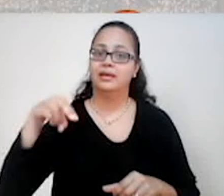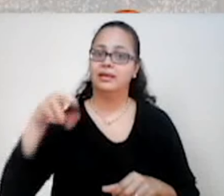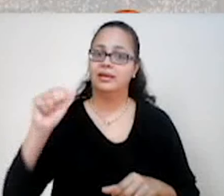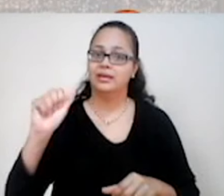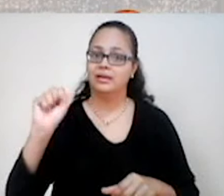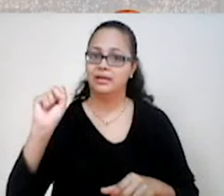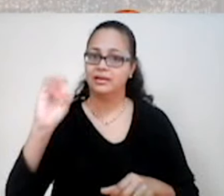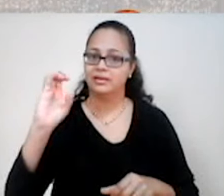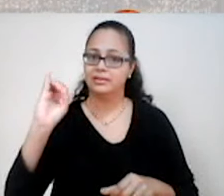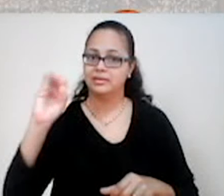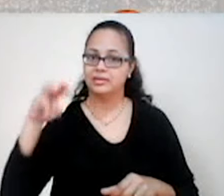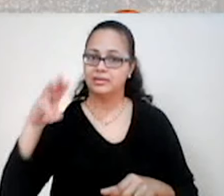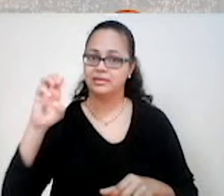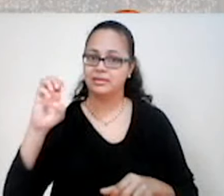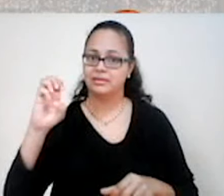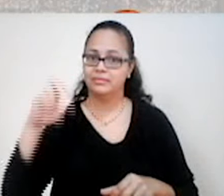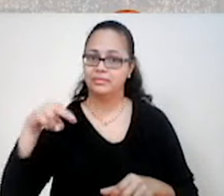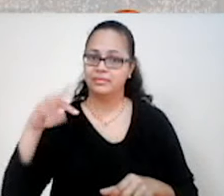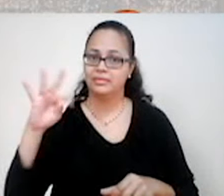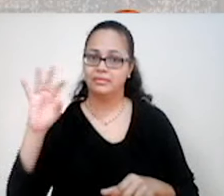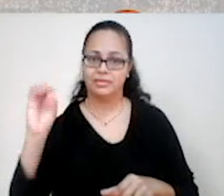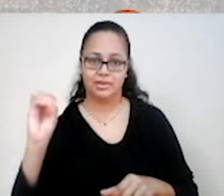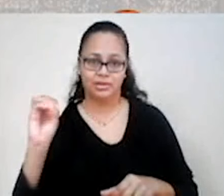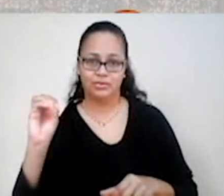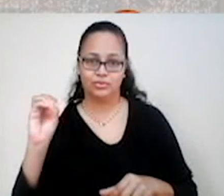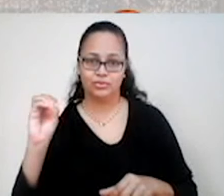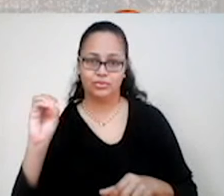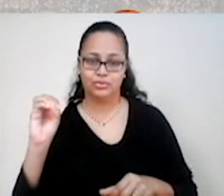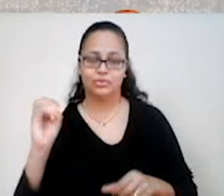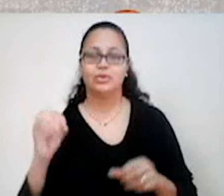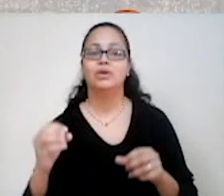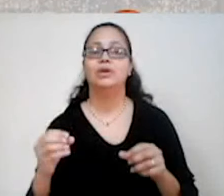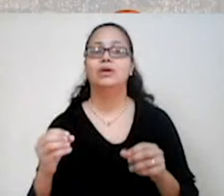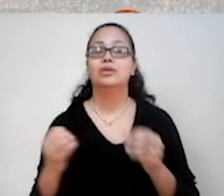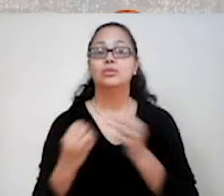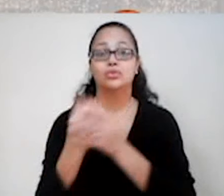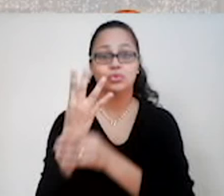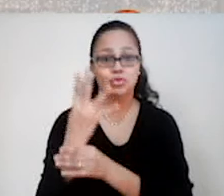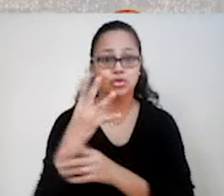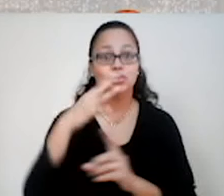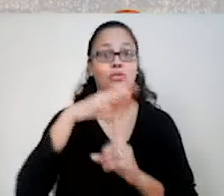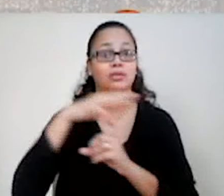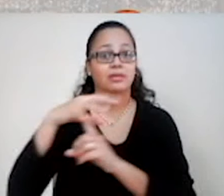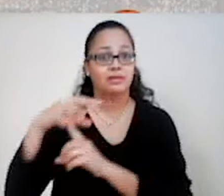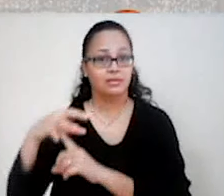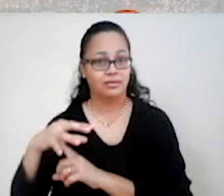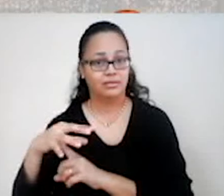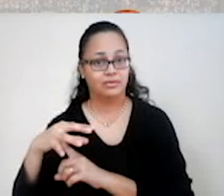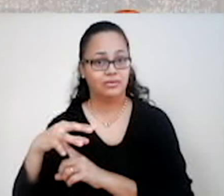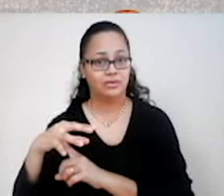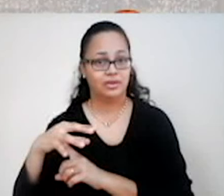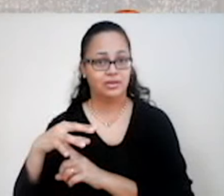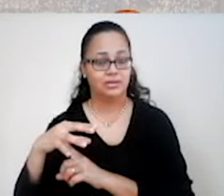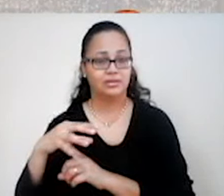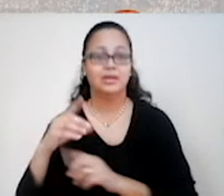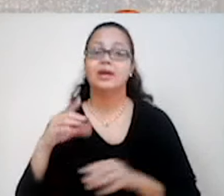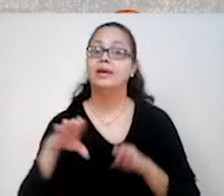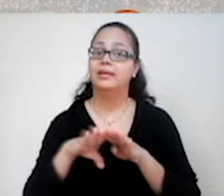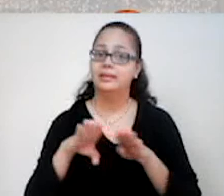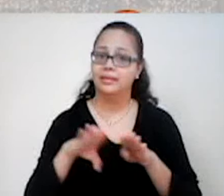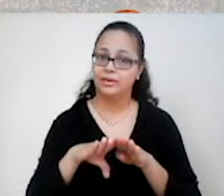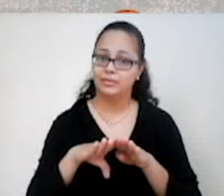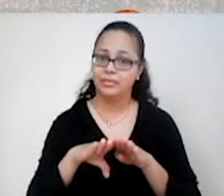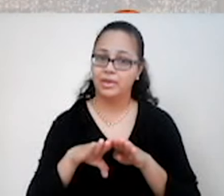como o surgimento de feiras e das novas cidades. Também começamos a ver sobre os novos grupos